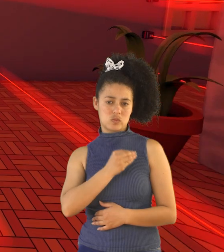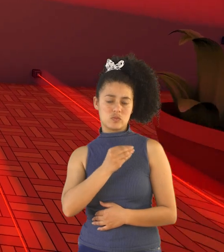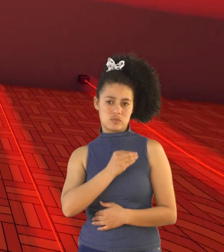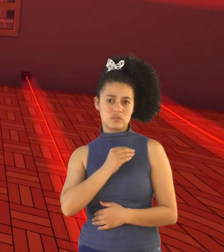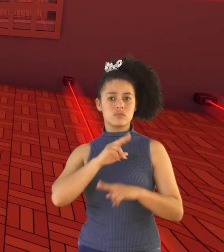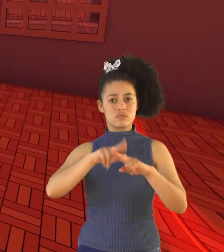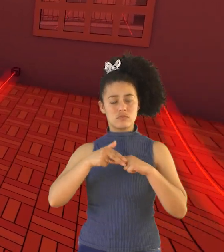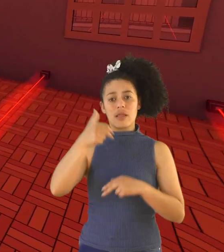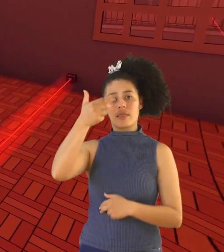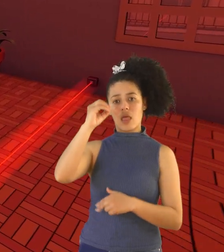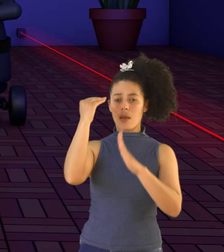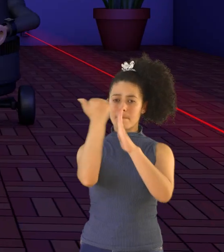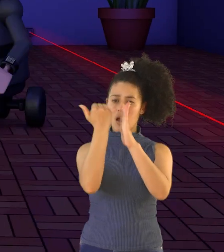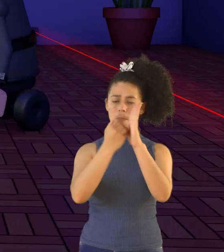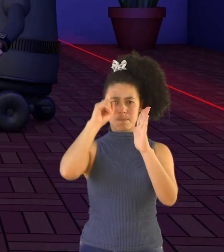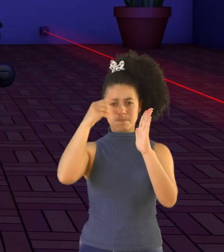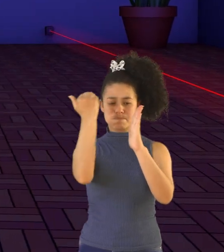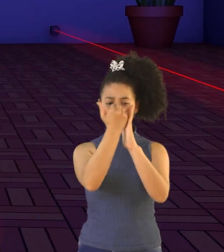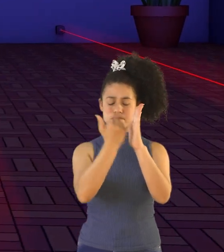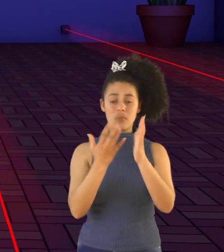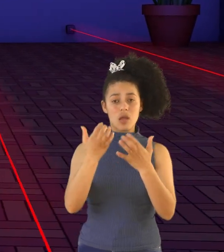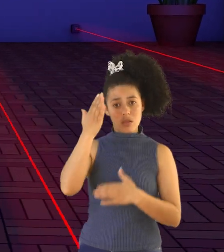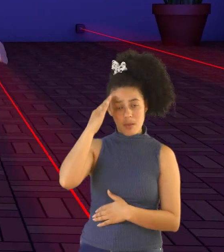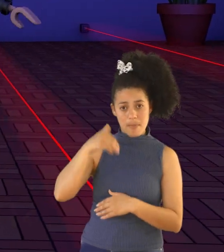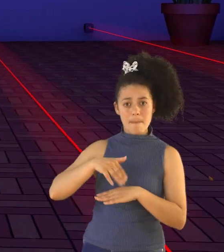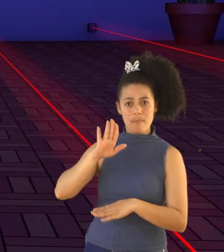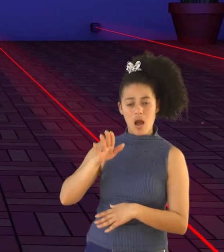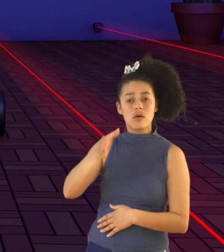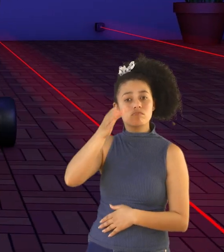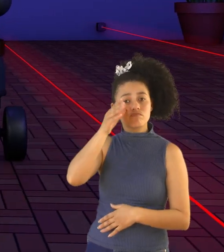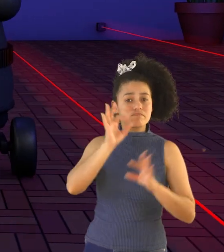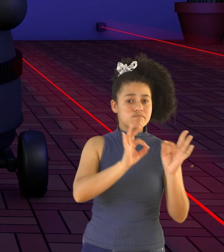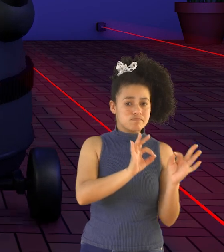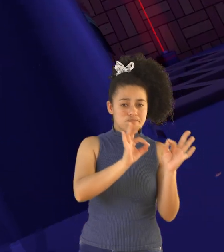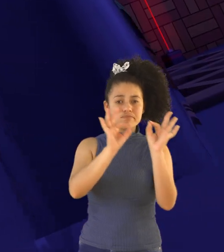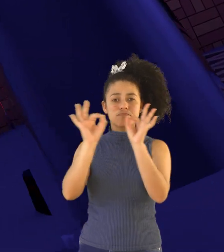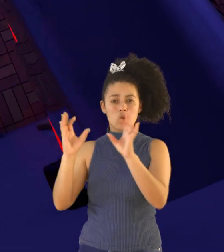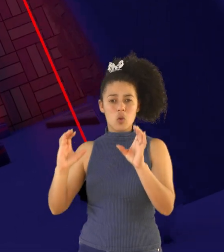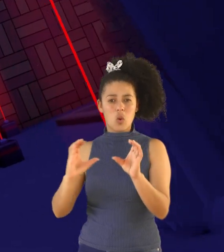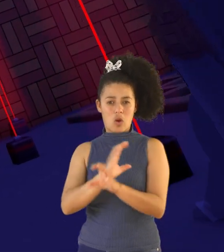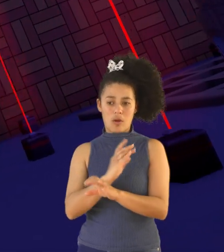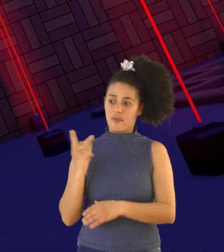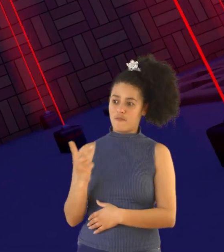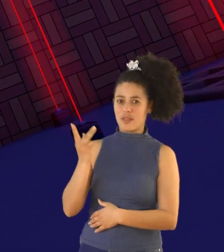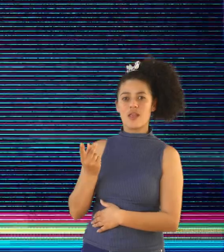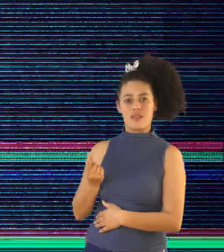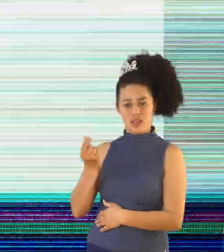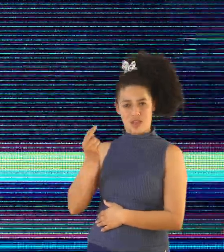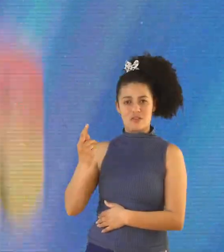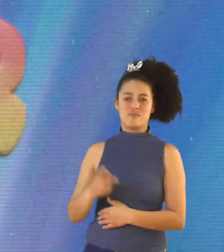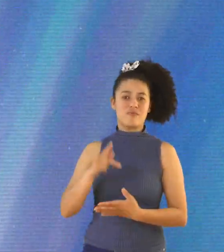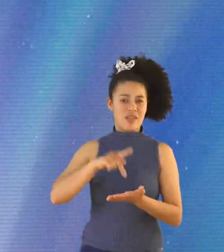dos 10 mandamentos de Deus Quer saber mais? Veja o episódio completo O Verdadeiro Valor